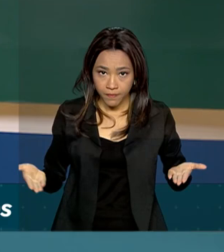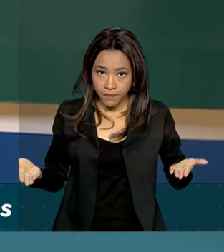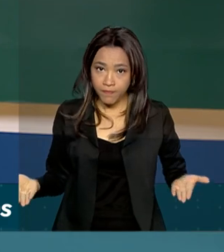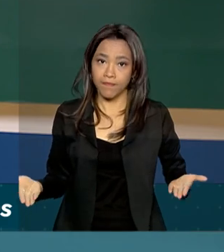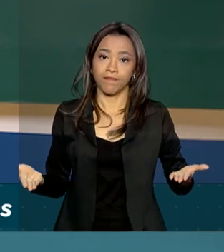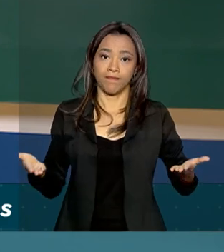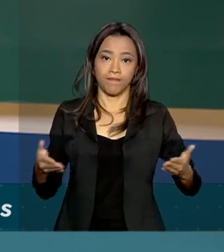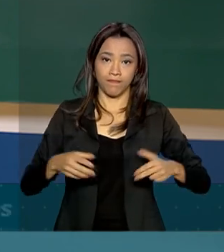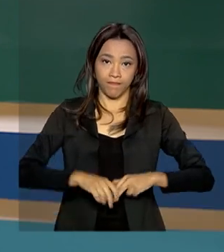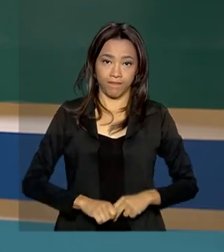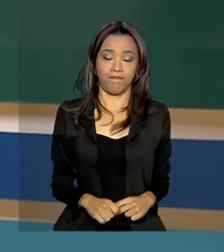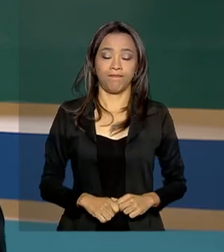Papai Noel dos Correios.